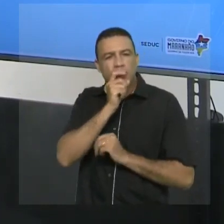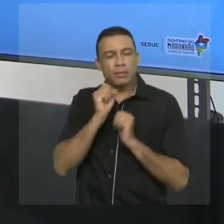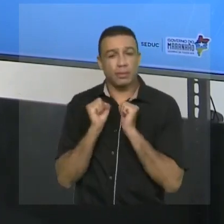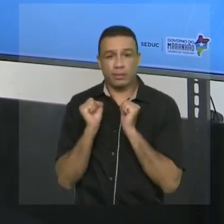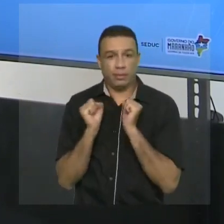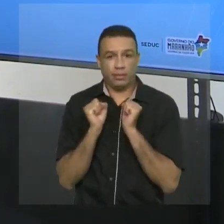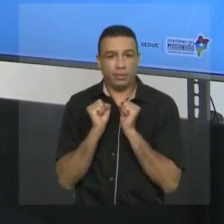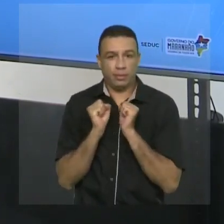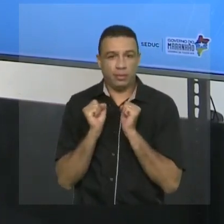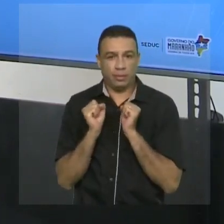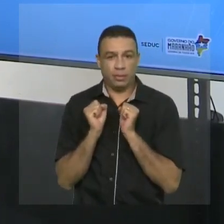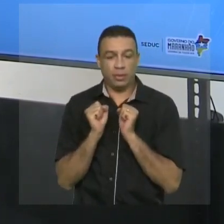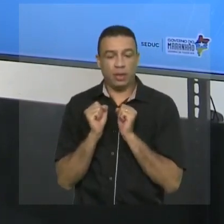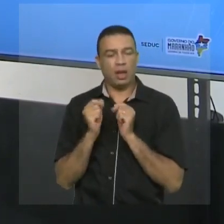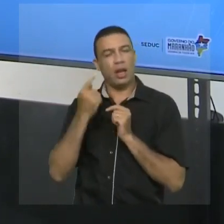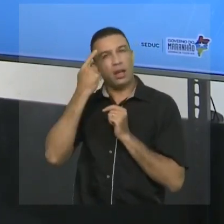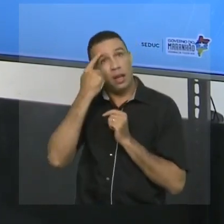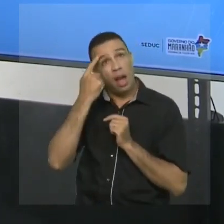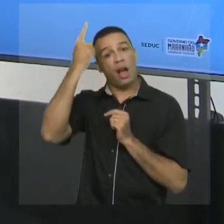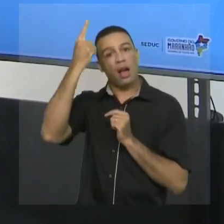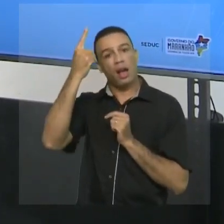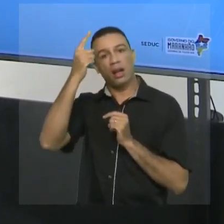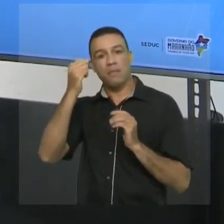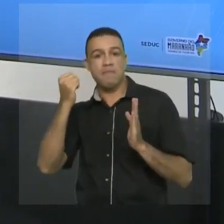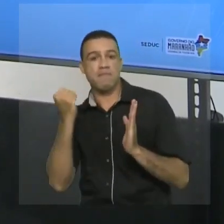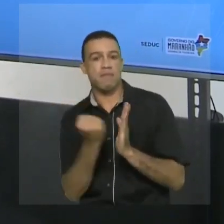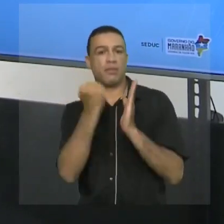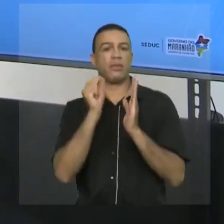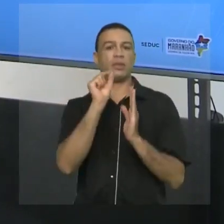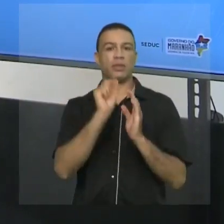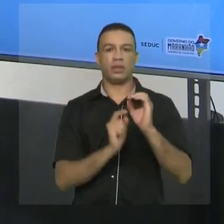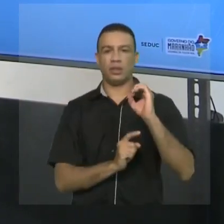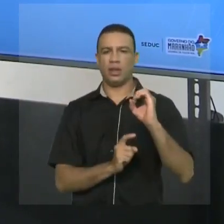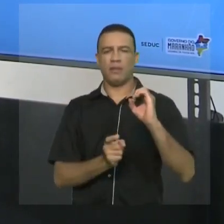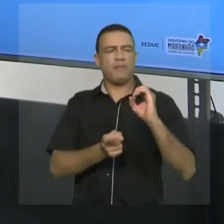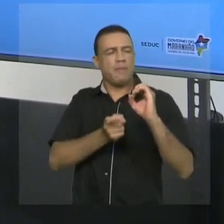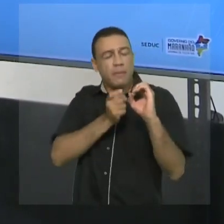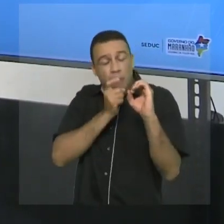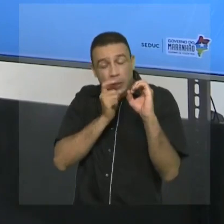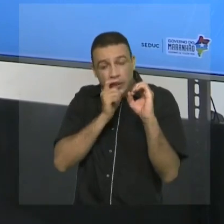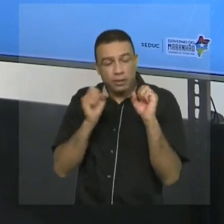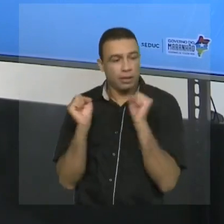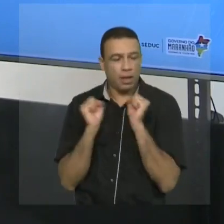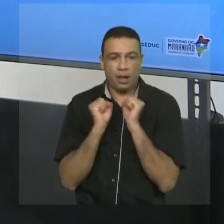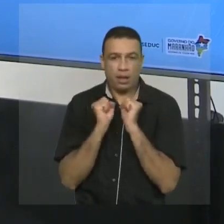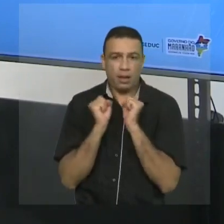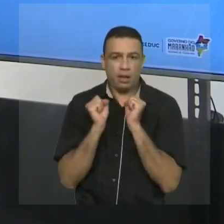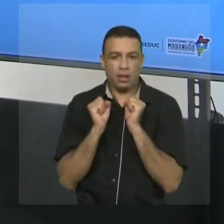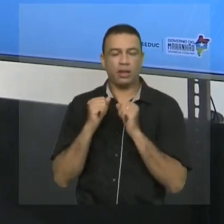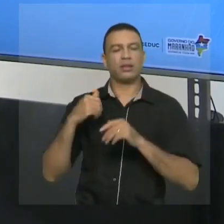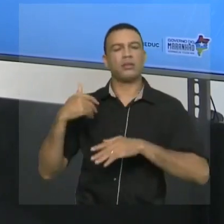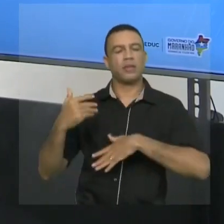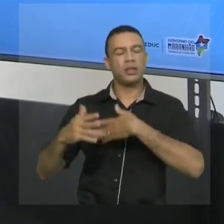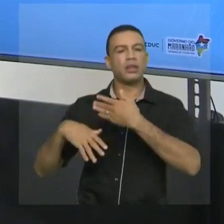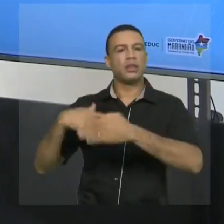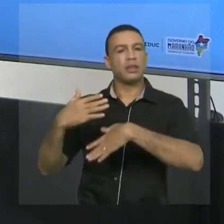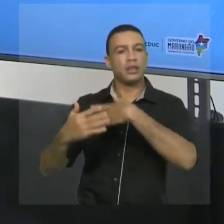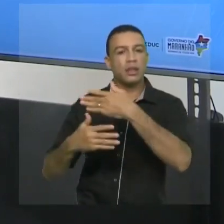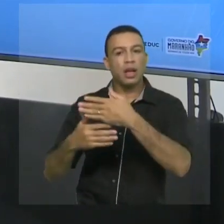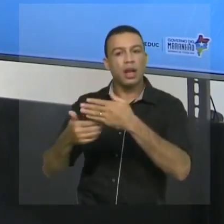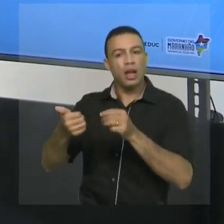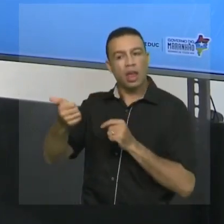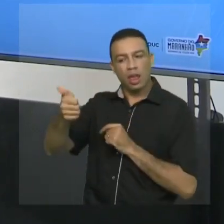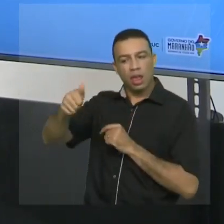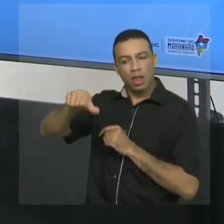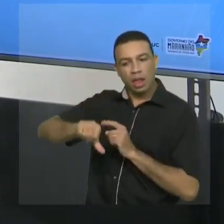aquele dia fosse zero grau Celsius. Aquele dia foi o zero, o mais frio possível. Passou alguns dias e teve um dia mais